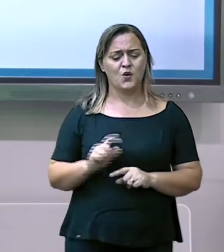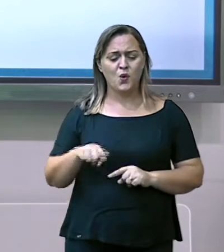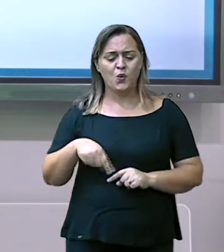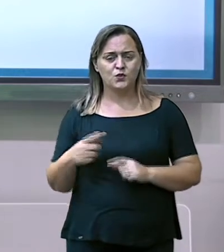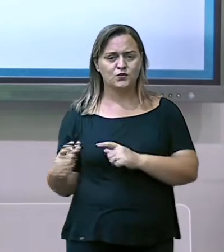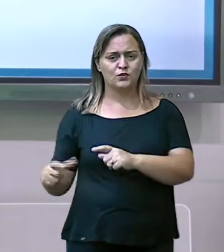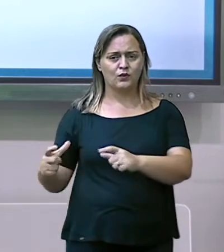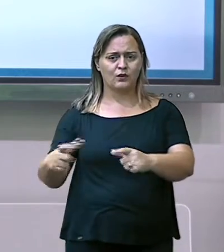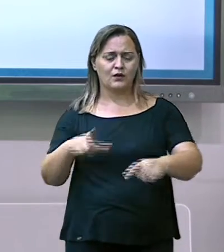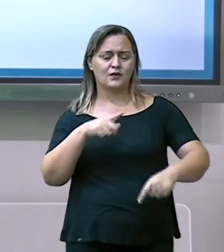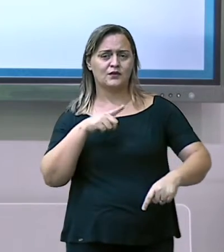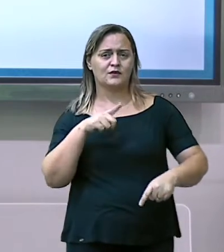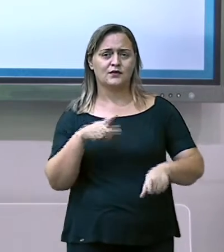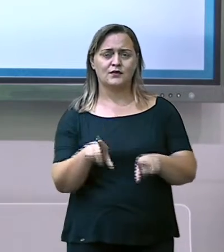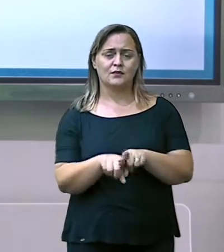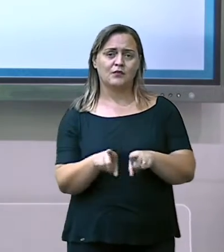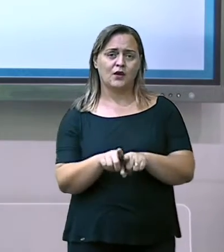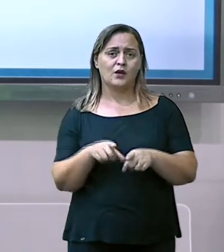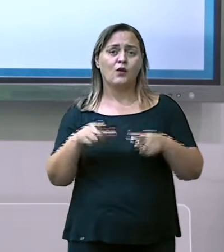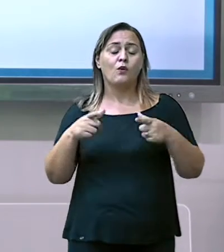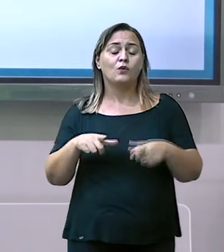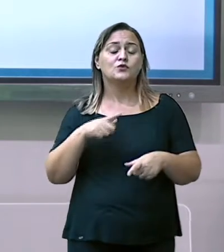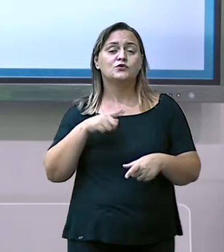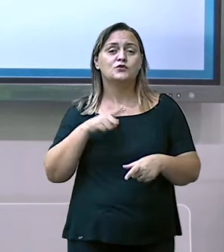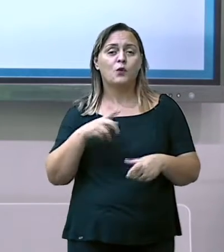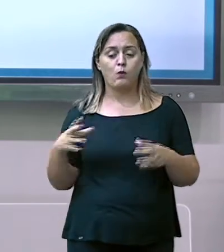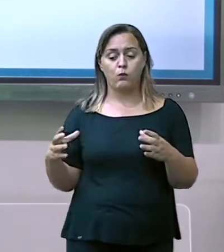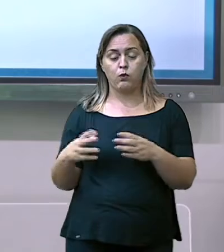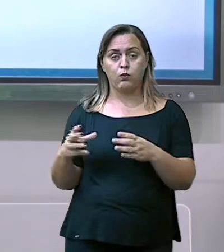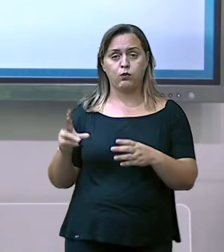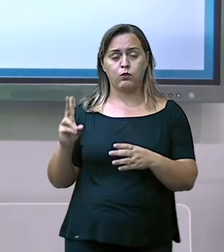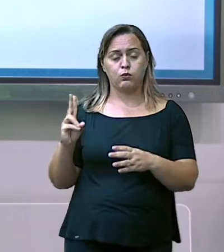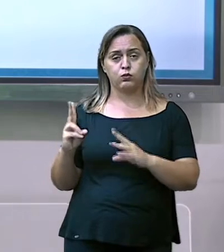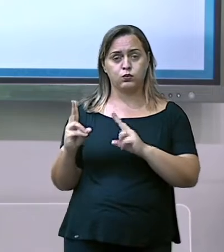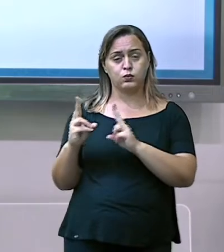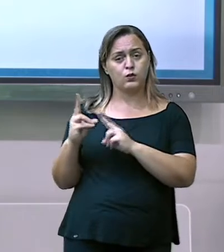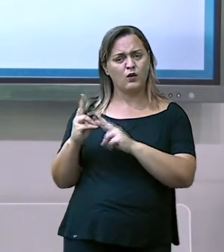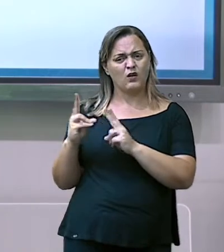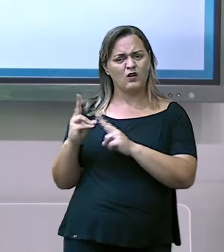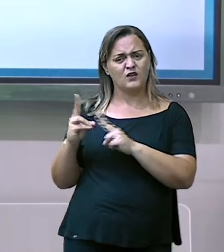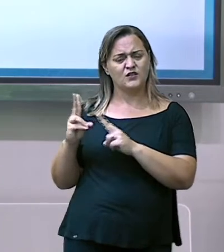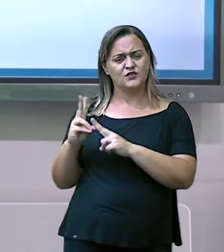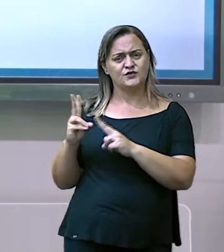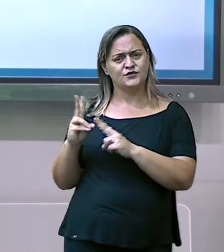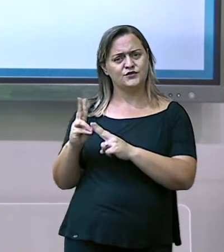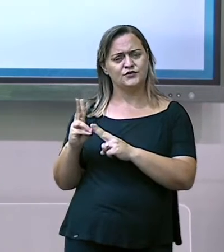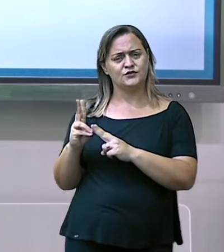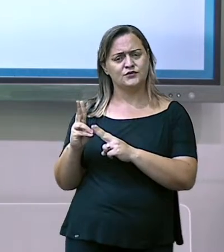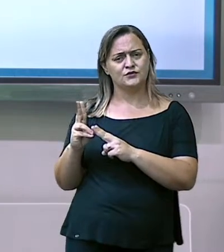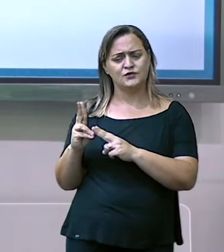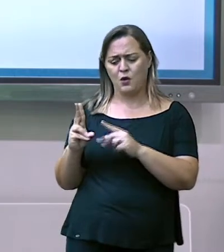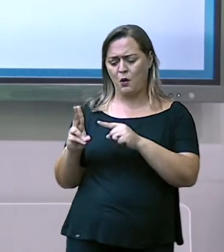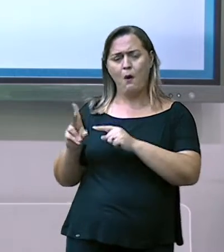onde nós temos tribos indígenas. Eles querem ser respeitados,